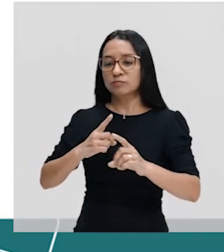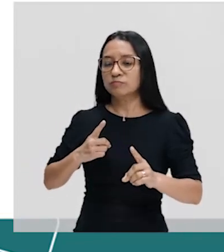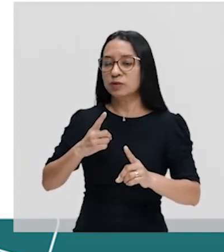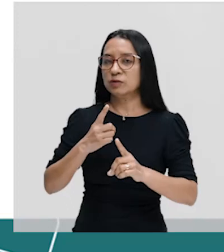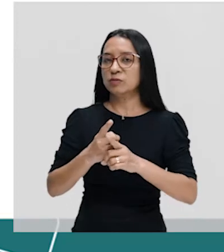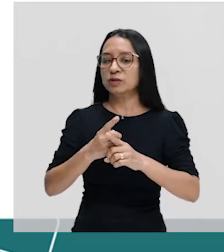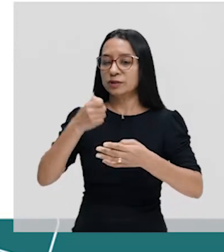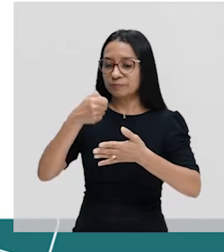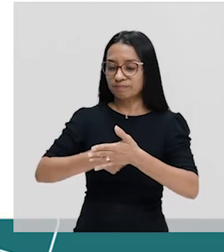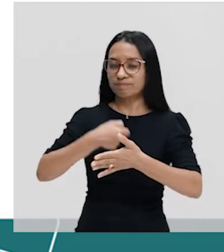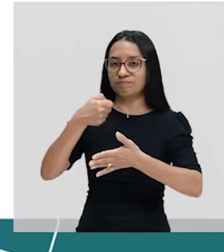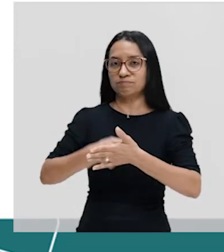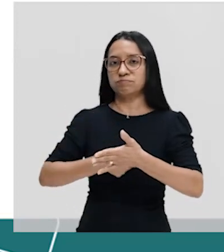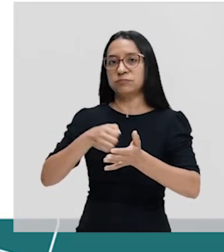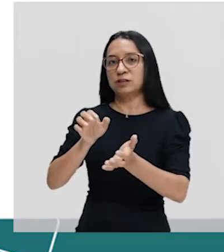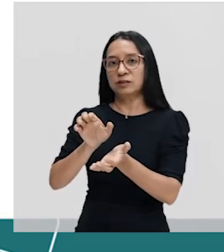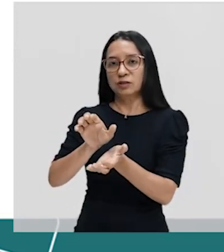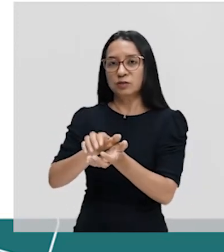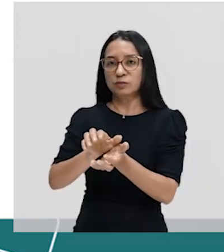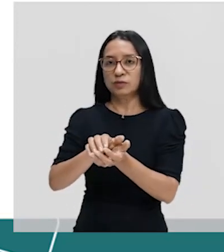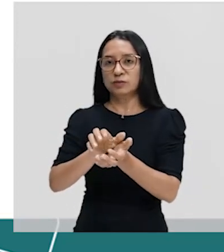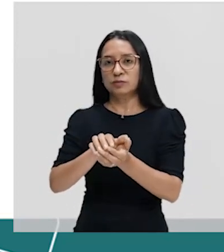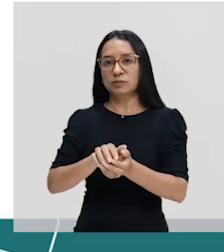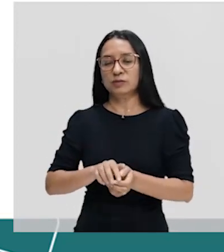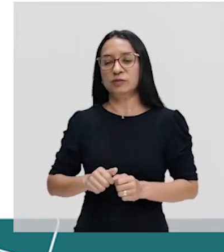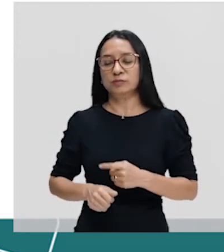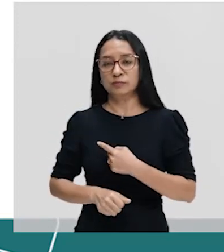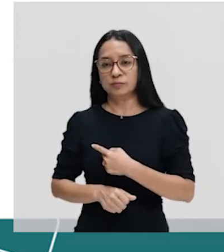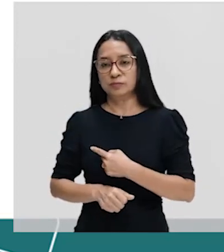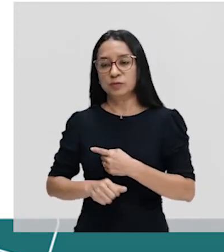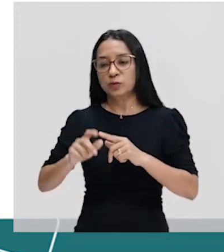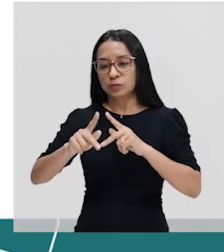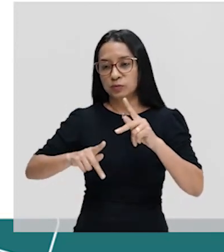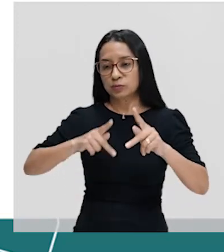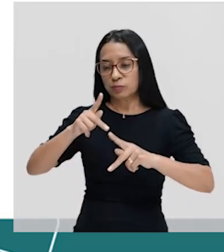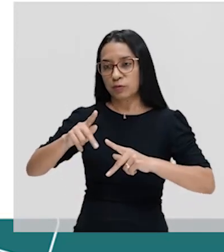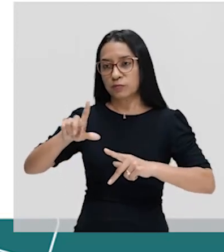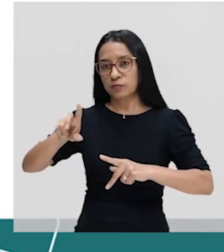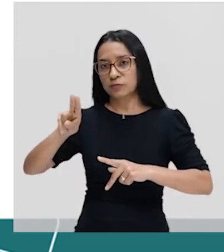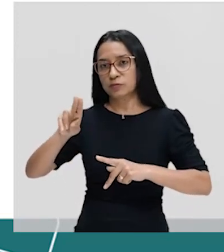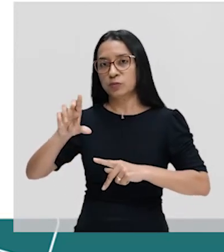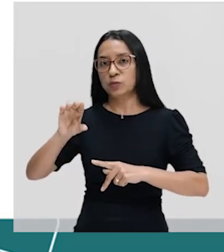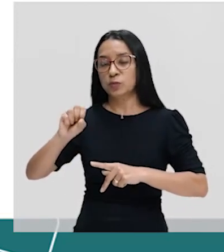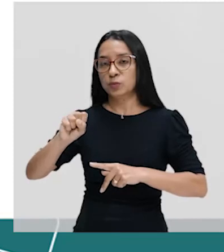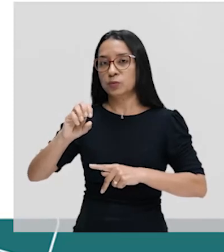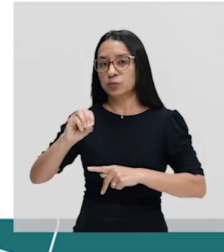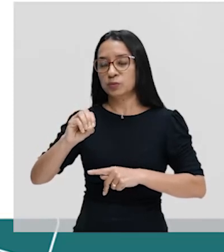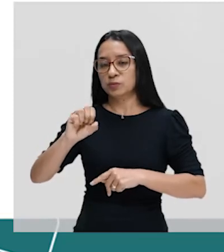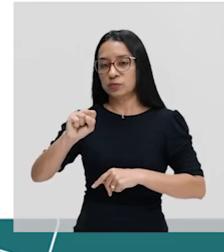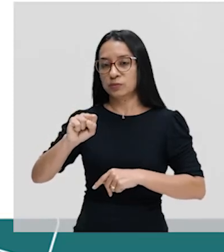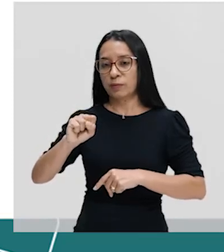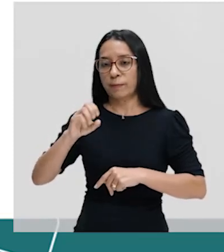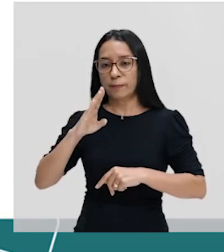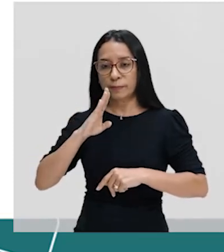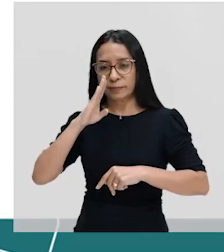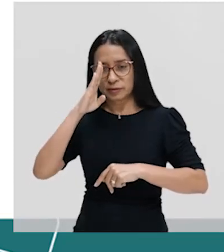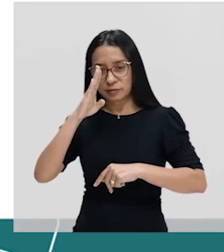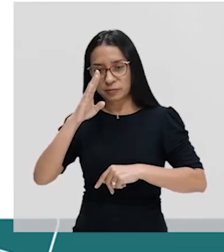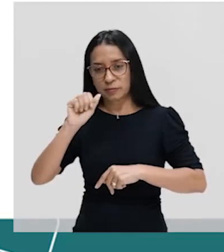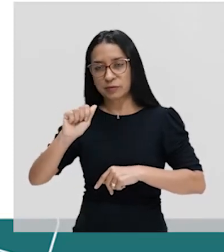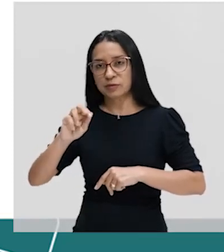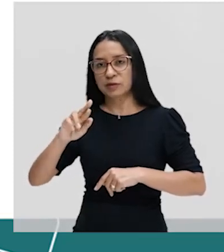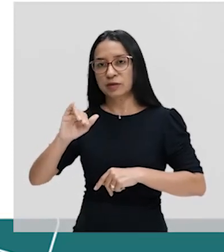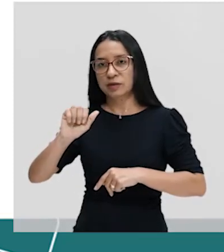lá em Pernambuco, dos luso-brasileiros, principalmente, o arraial do Bom Jesus,